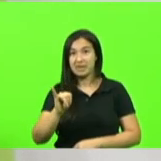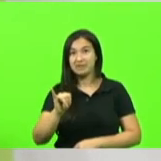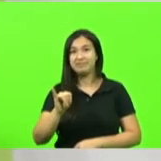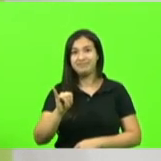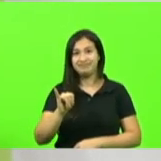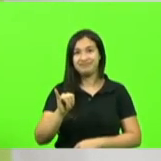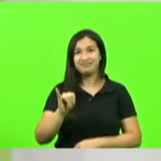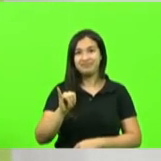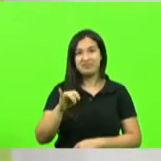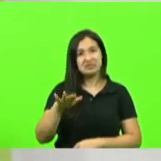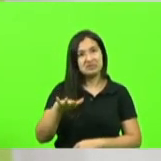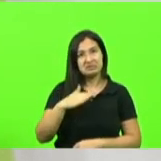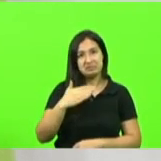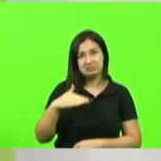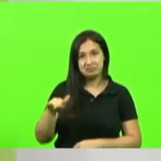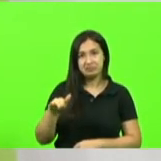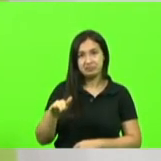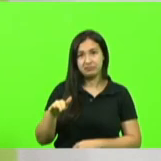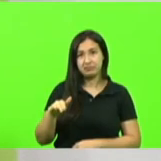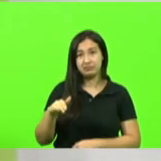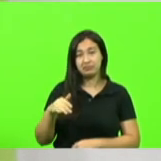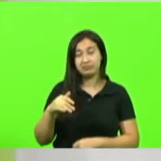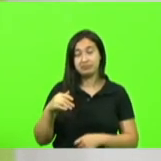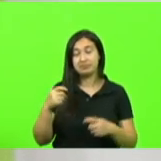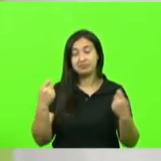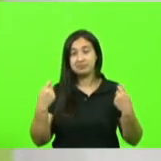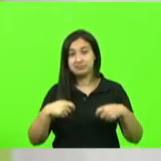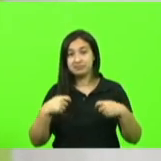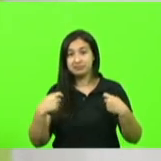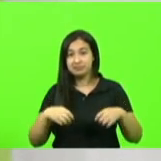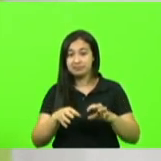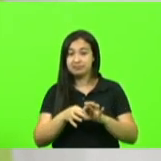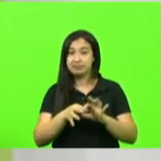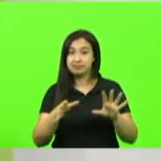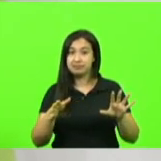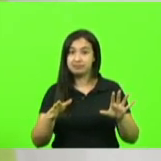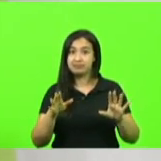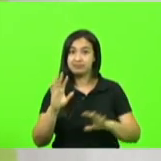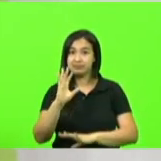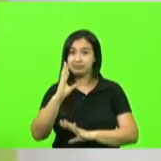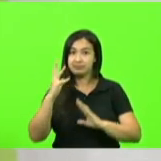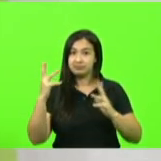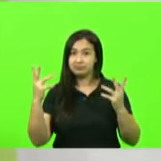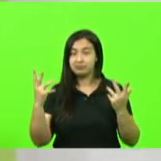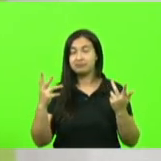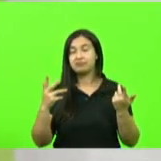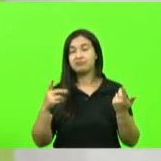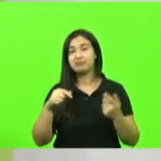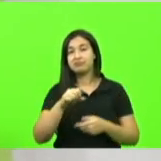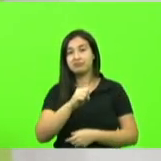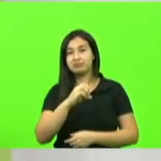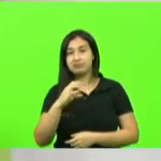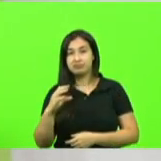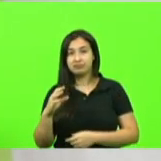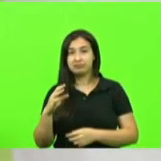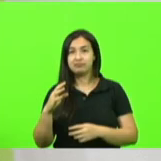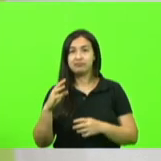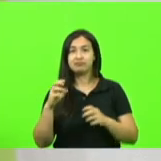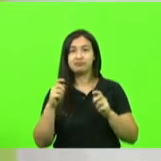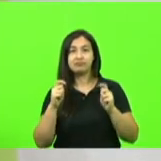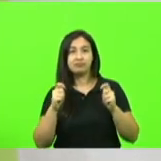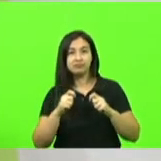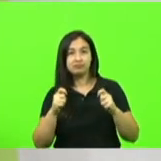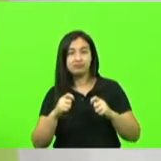dependendo ainda das licenças ambientais mas o que faz de Santa Catarina um estado atrativo um estado em que